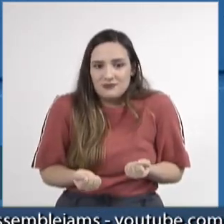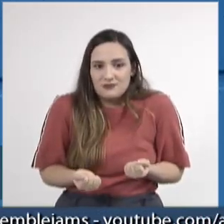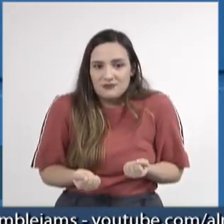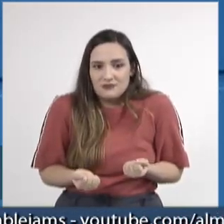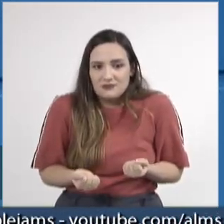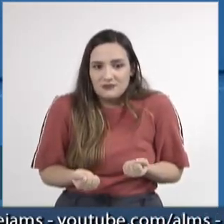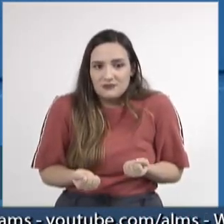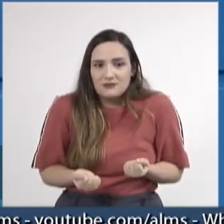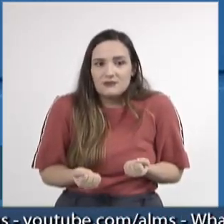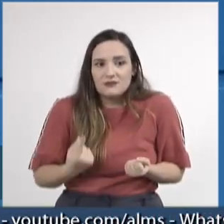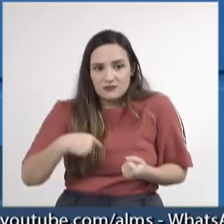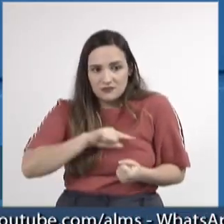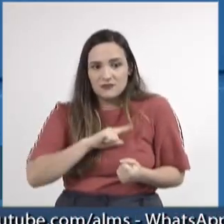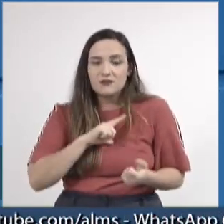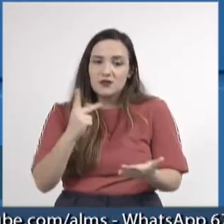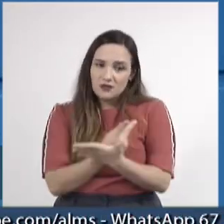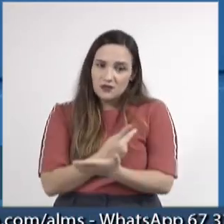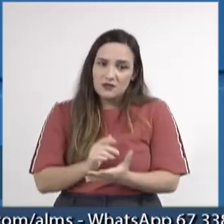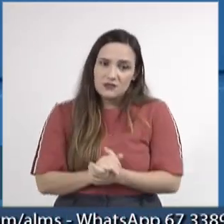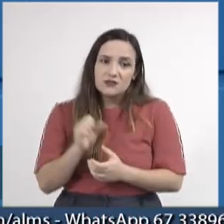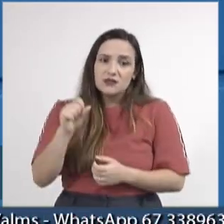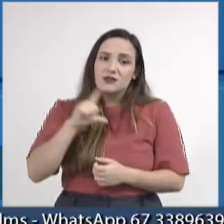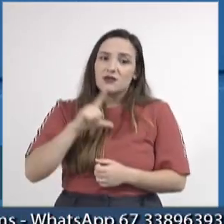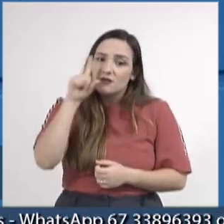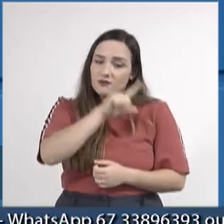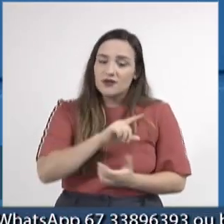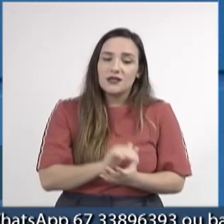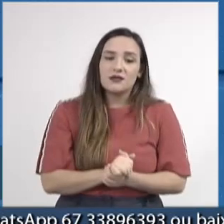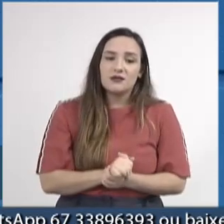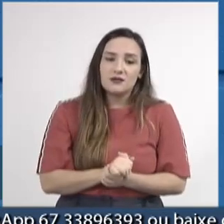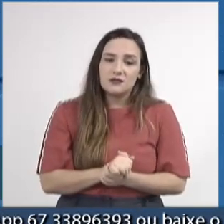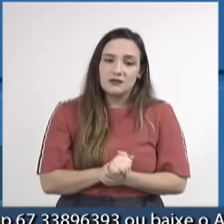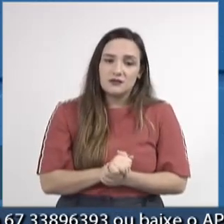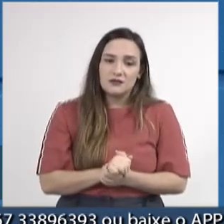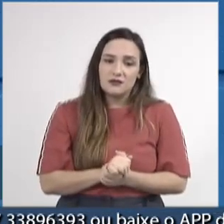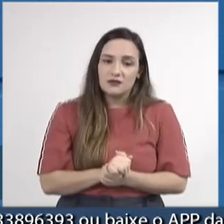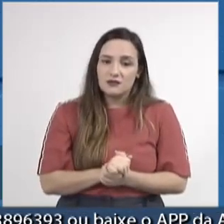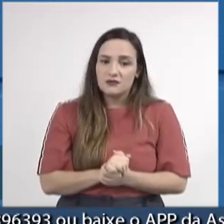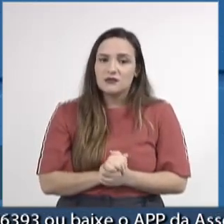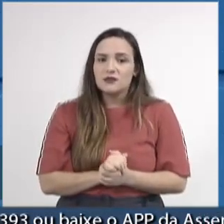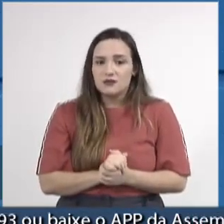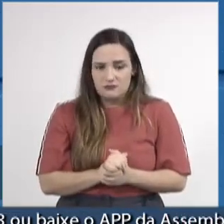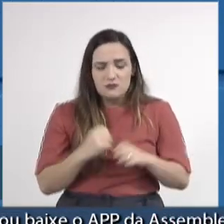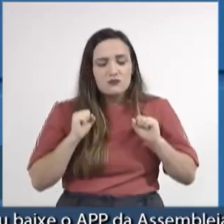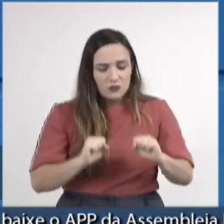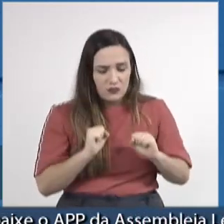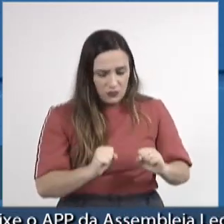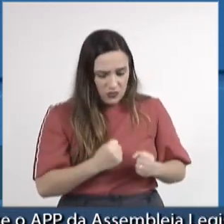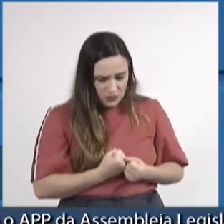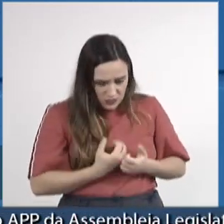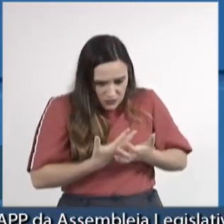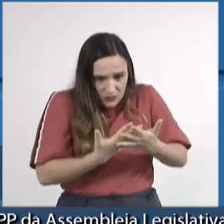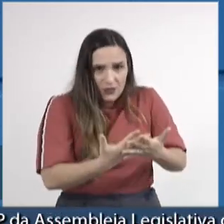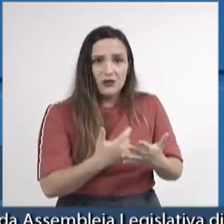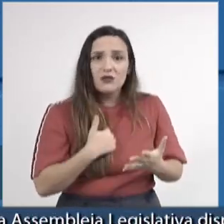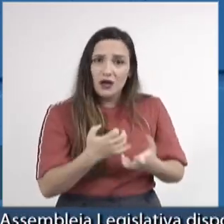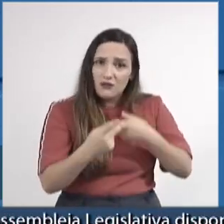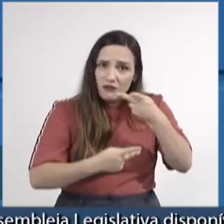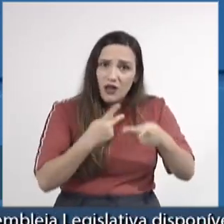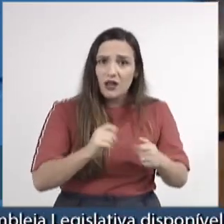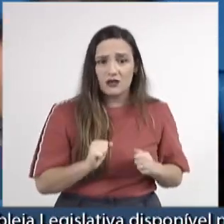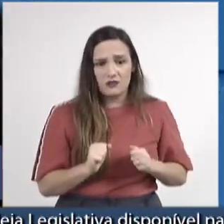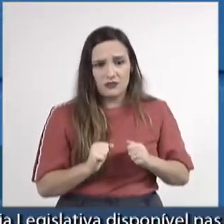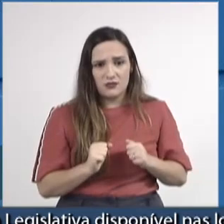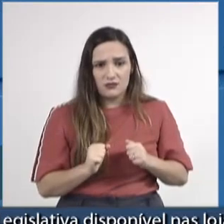é como eu disse, nós cometemos erros, nós cometemos falhas. Agora, nós podemos expor o que nós sentimos também, não